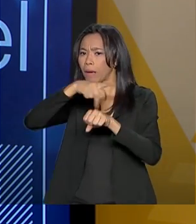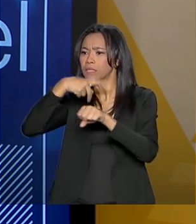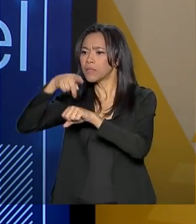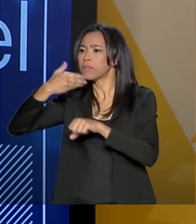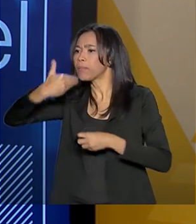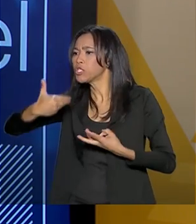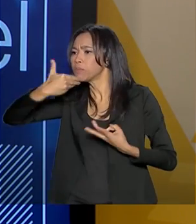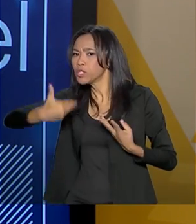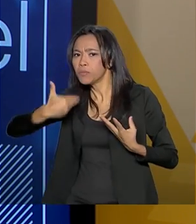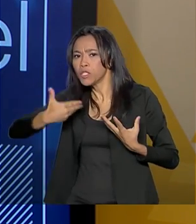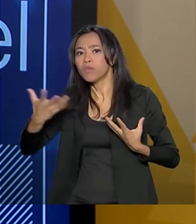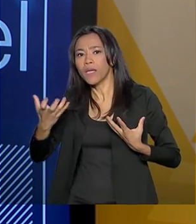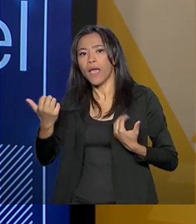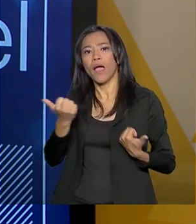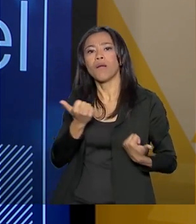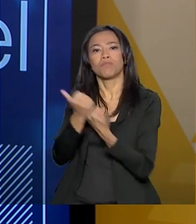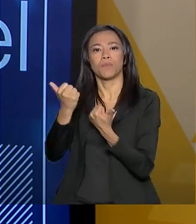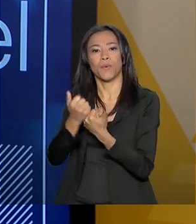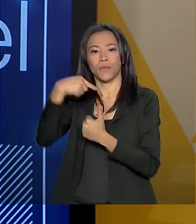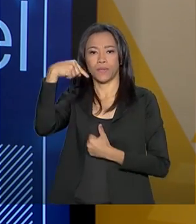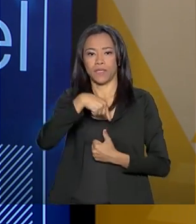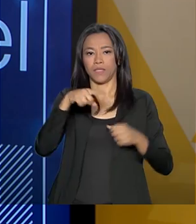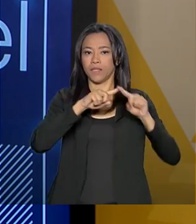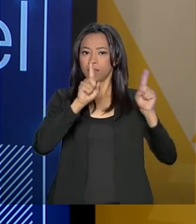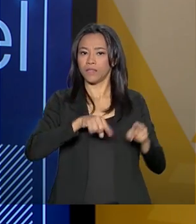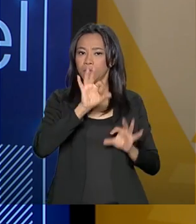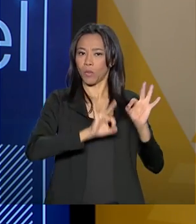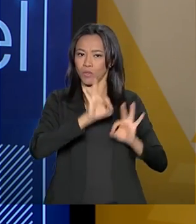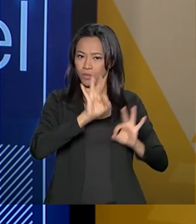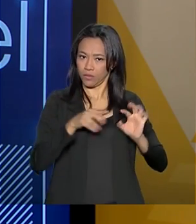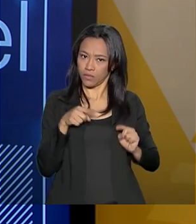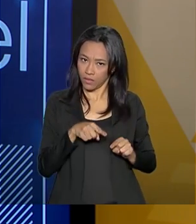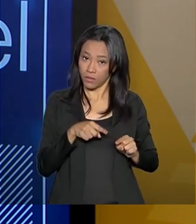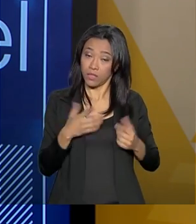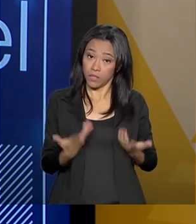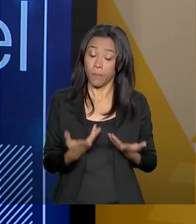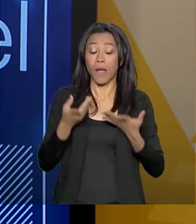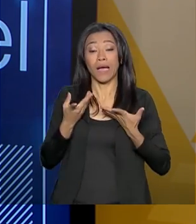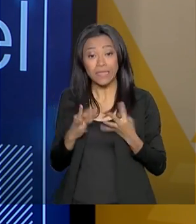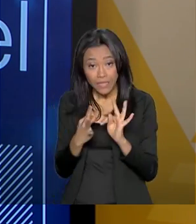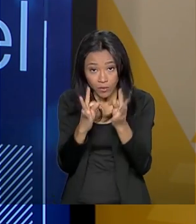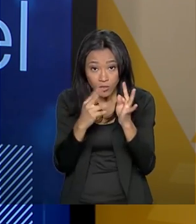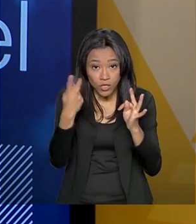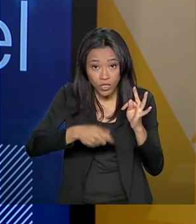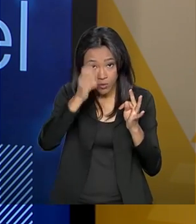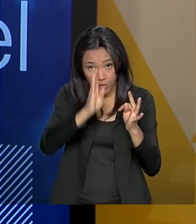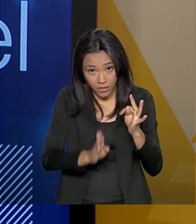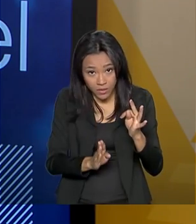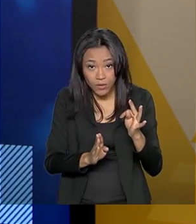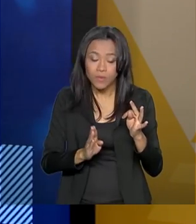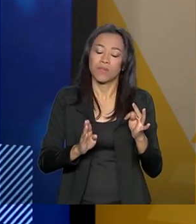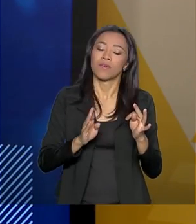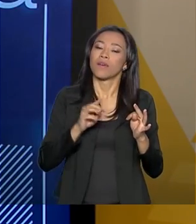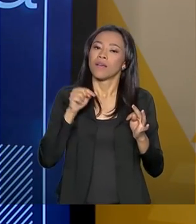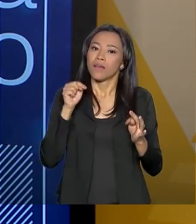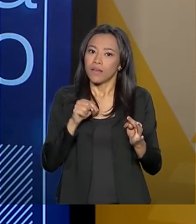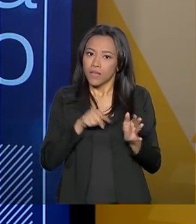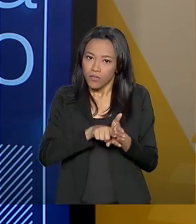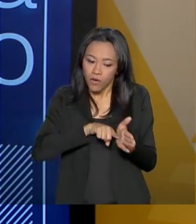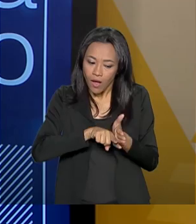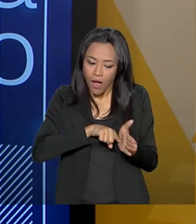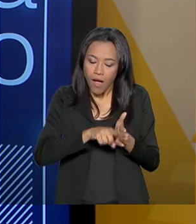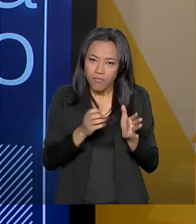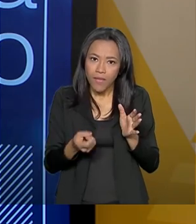ampliação desse projeto. A tecnologia que o Brasil desenvolveu para os trópicos é uma